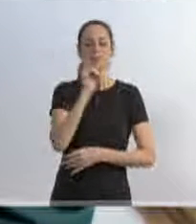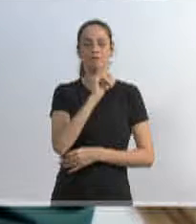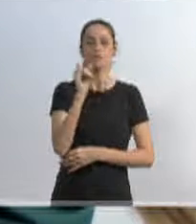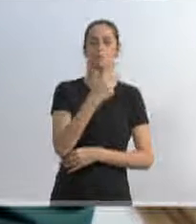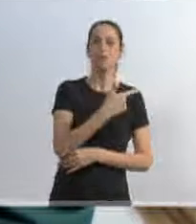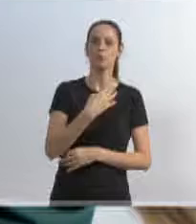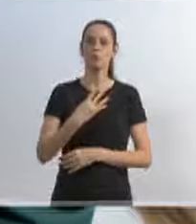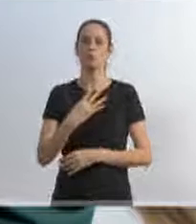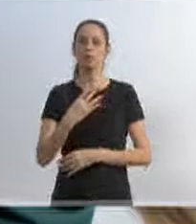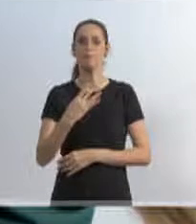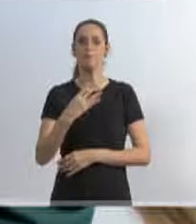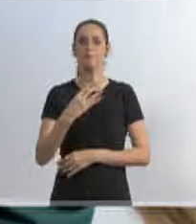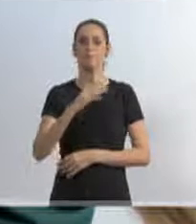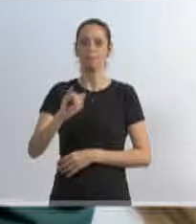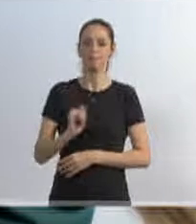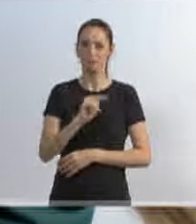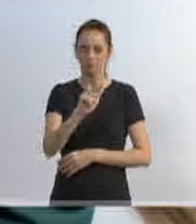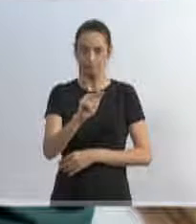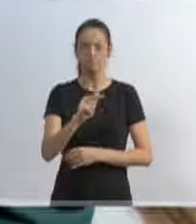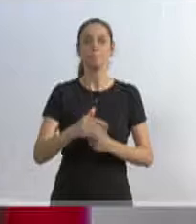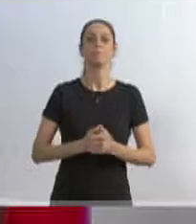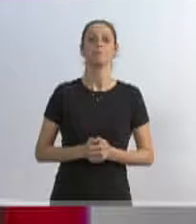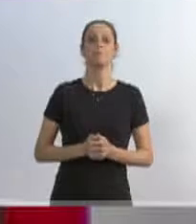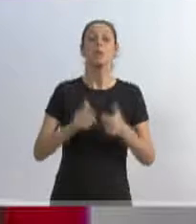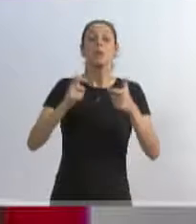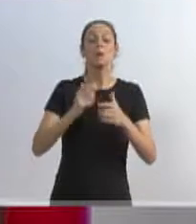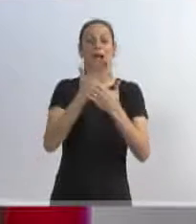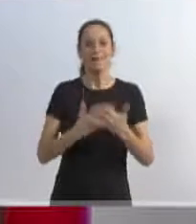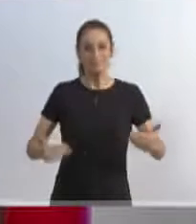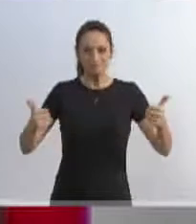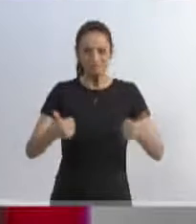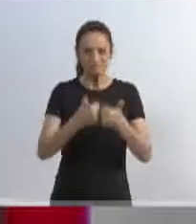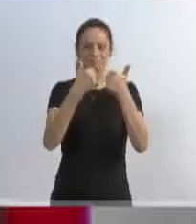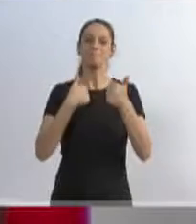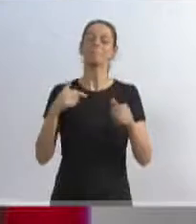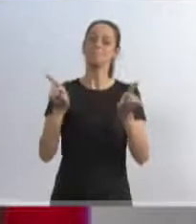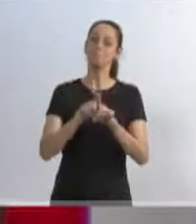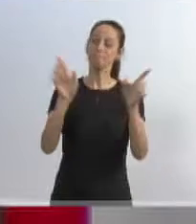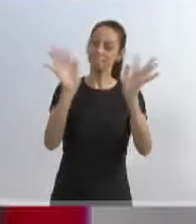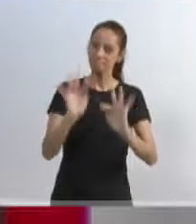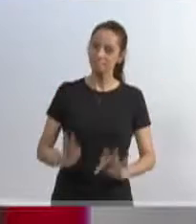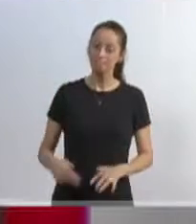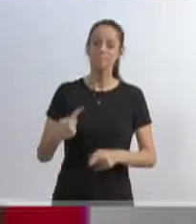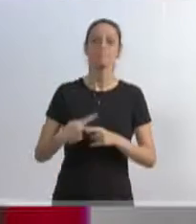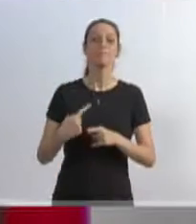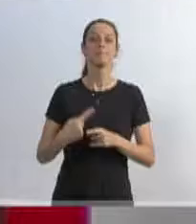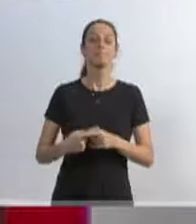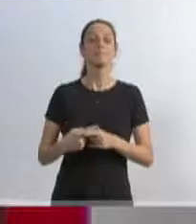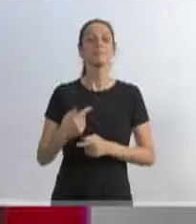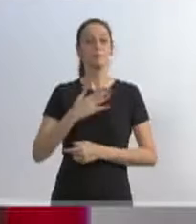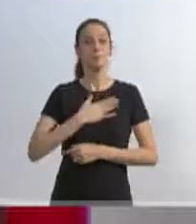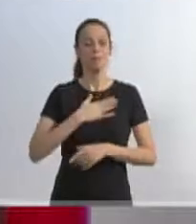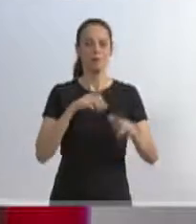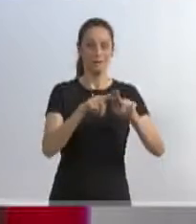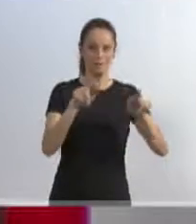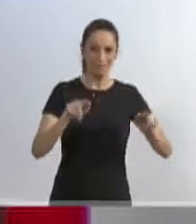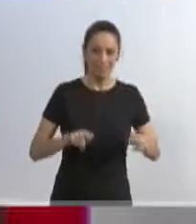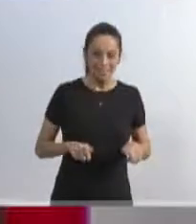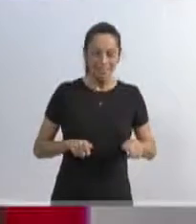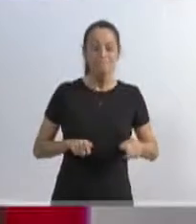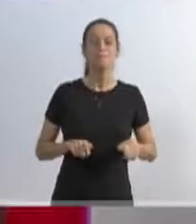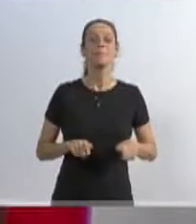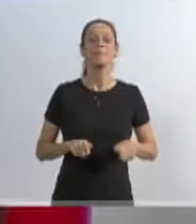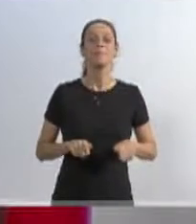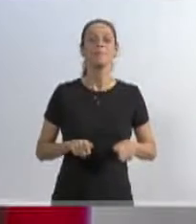no Parque Vila Germânica. Mas, por fim, seu presidente, eu estou muito feliz, porque a 6ª edição, juntamente com o meu gabinete, nós